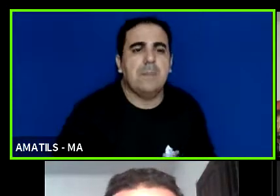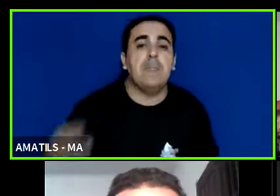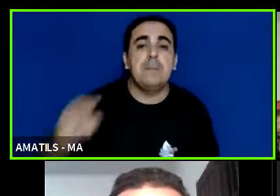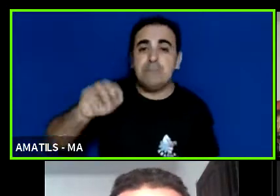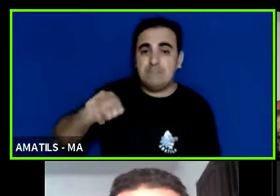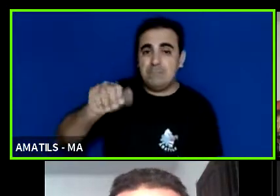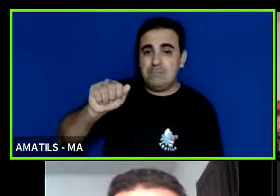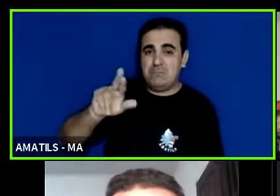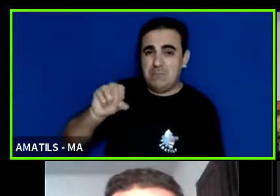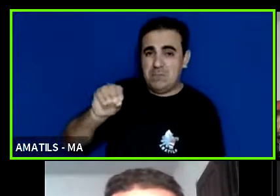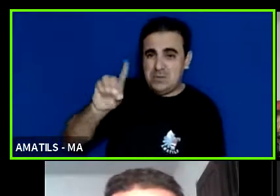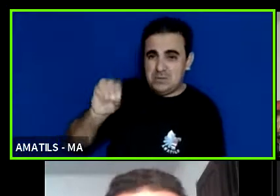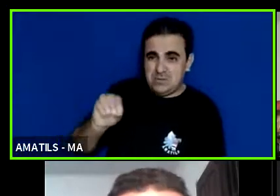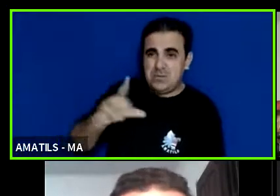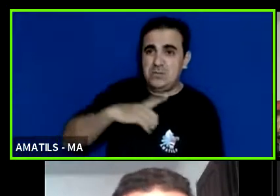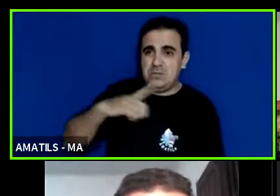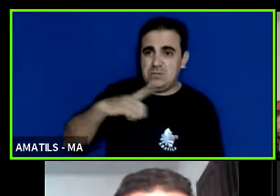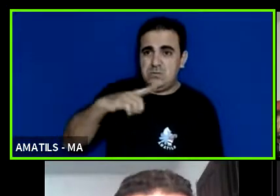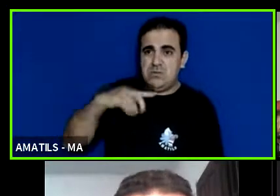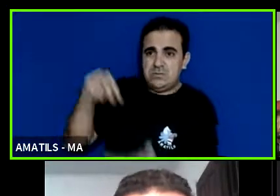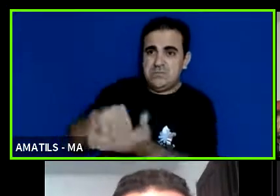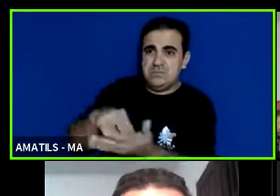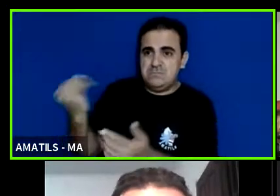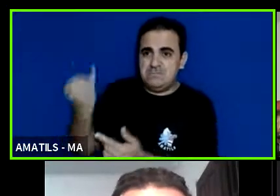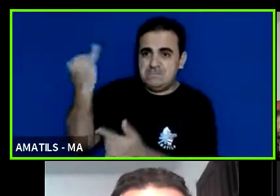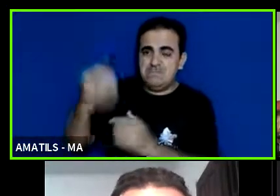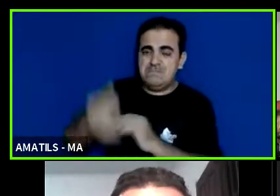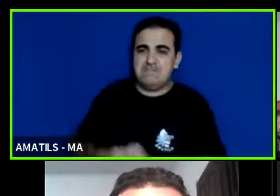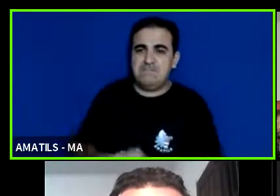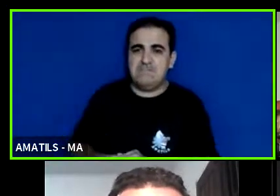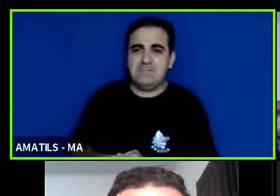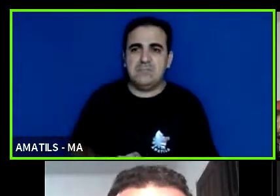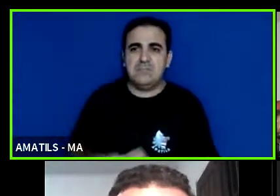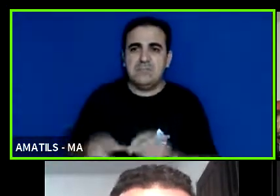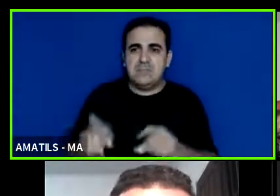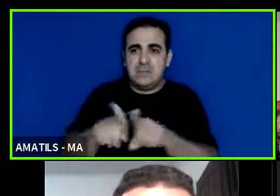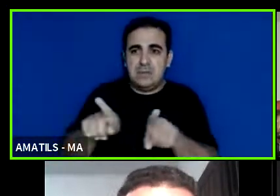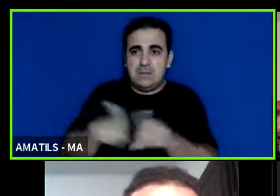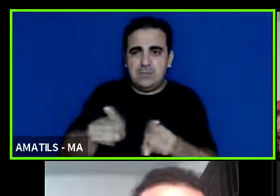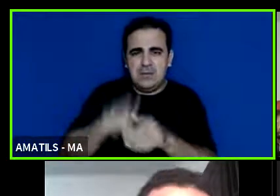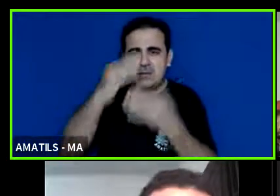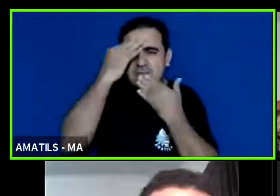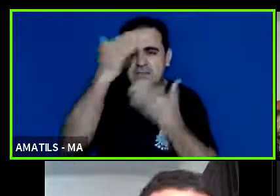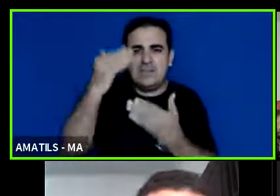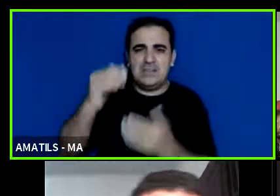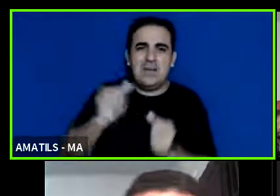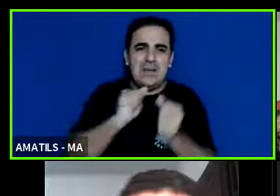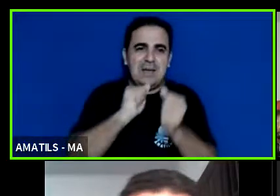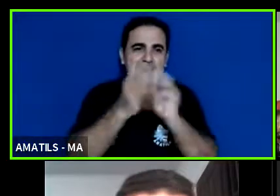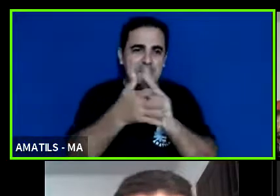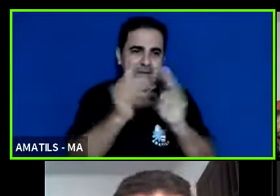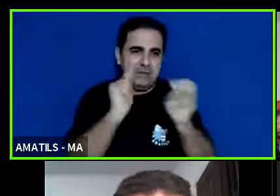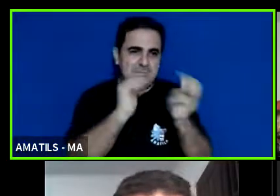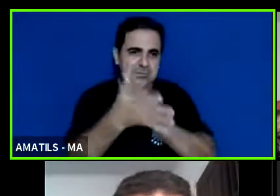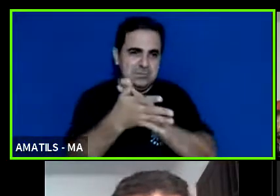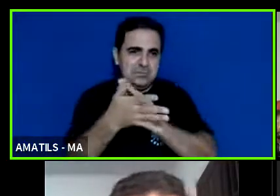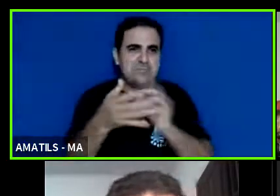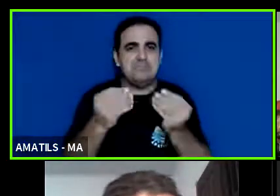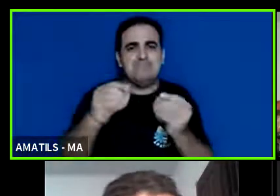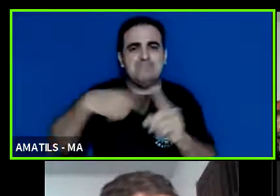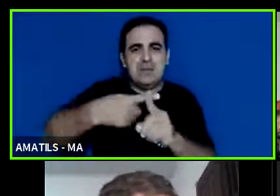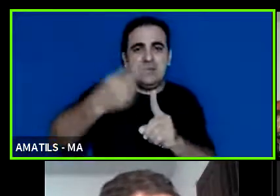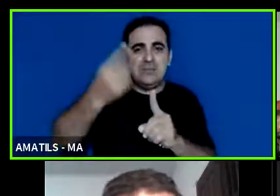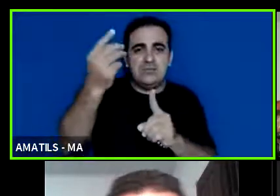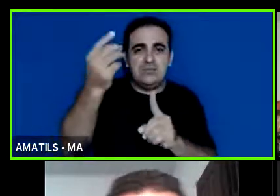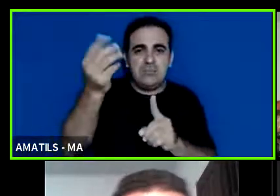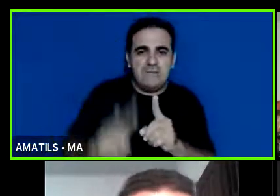pra nós pra cada um de nós e agradecer também a Matheus mais uma vez agradecer a Associação